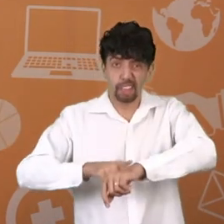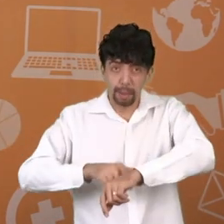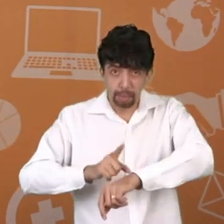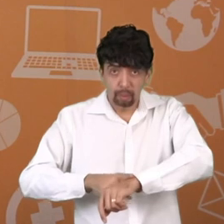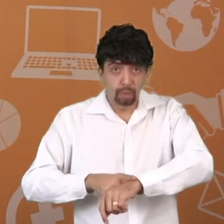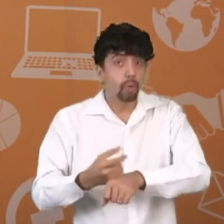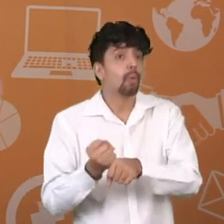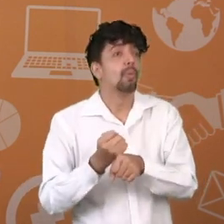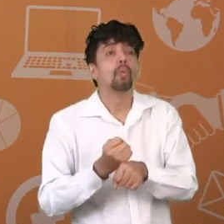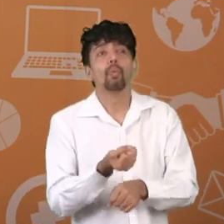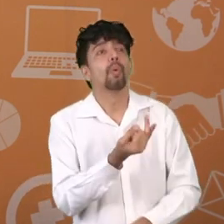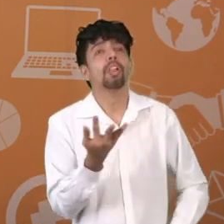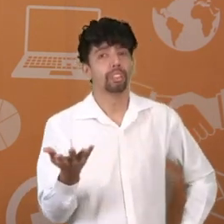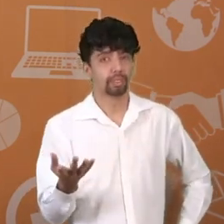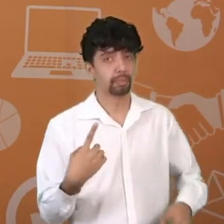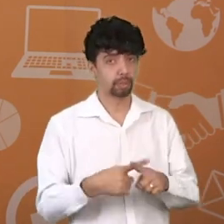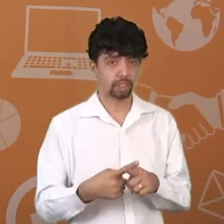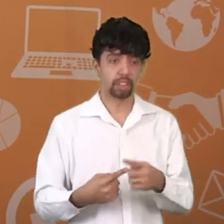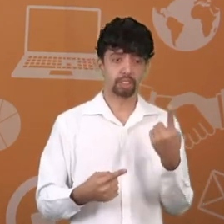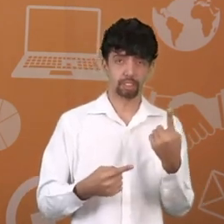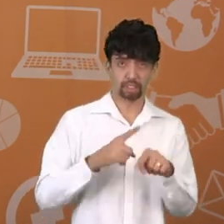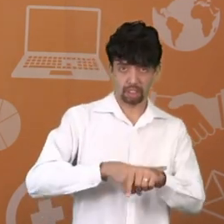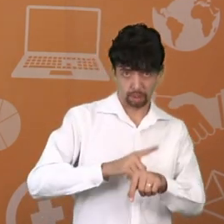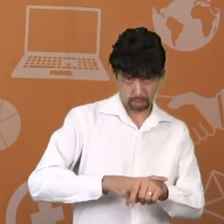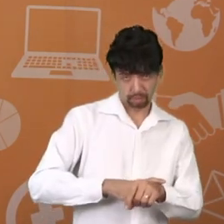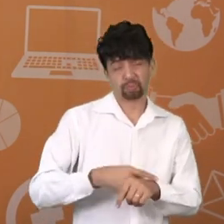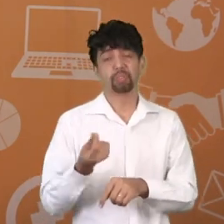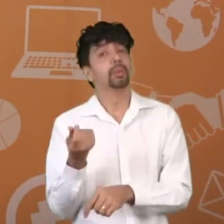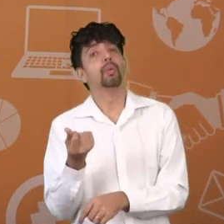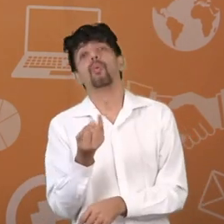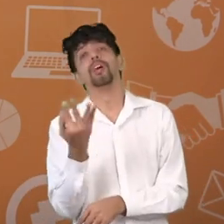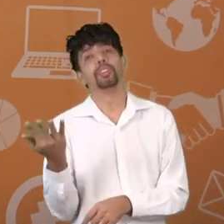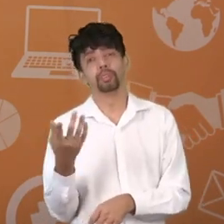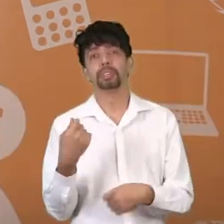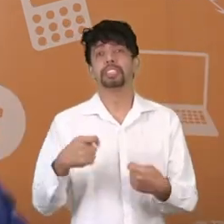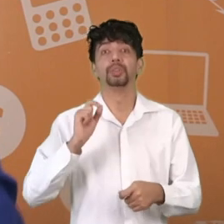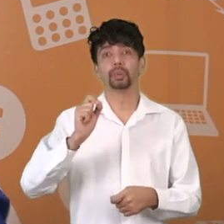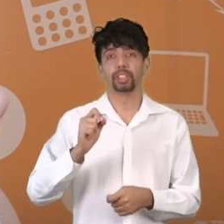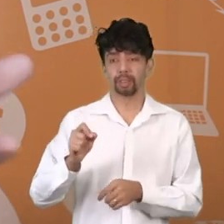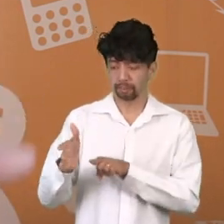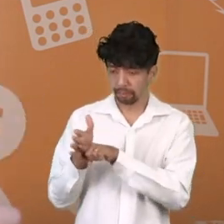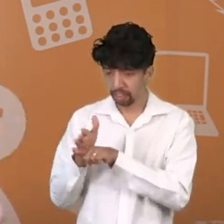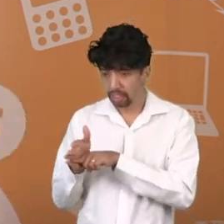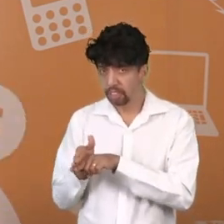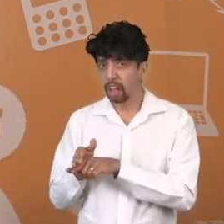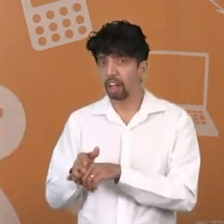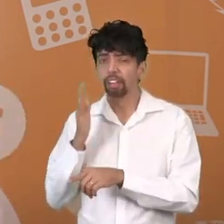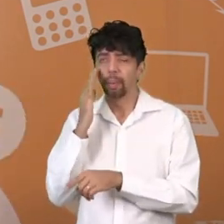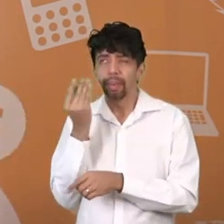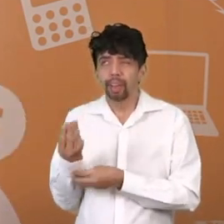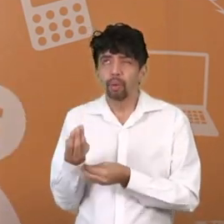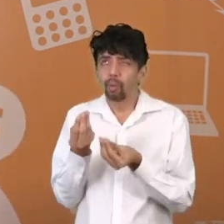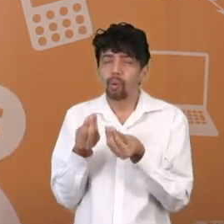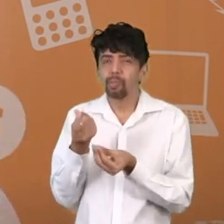quero realizar isso. Porque o tempo e quanto custa, eu vou fazer o quê? Vou ter que buscar esse dinheiro. Aí eu vou para quanto eu posso